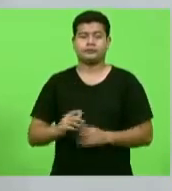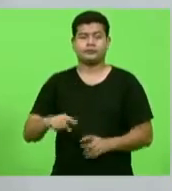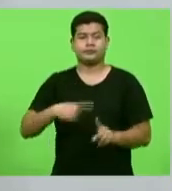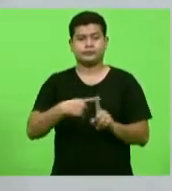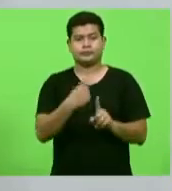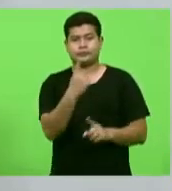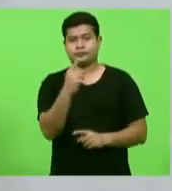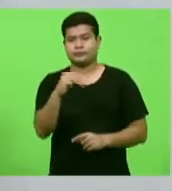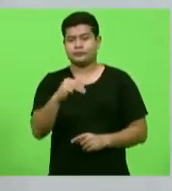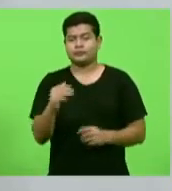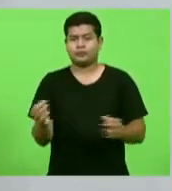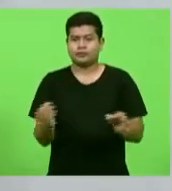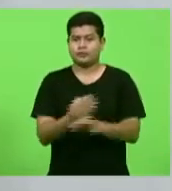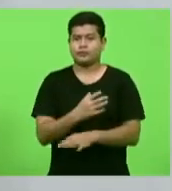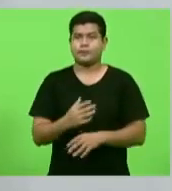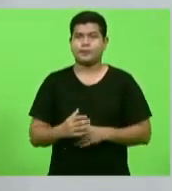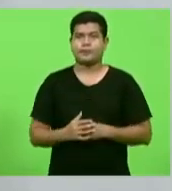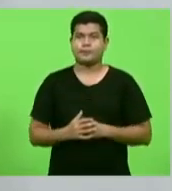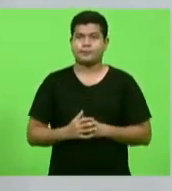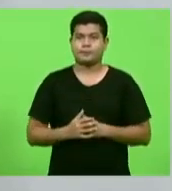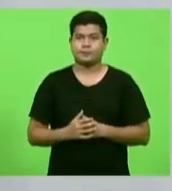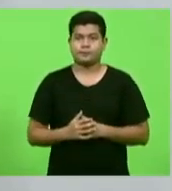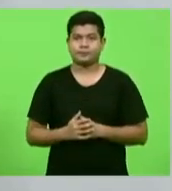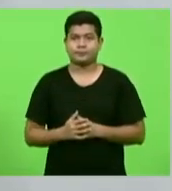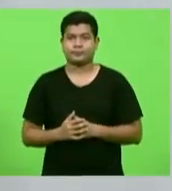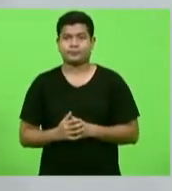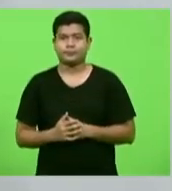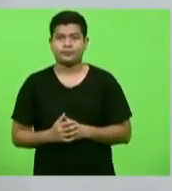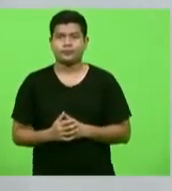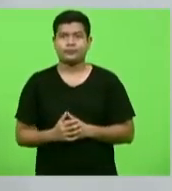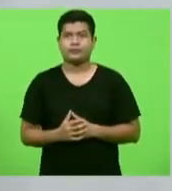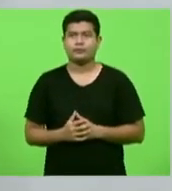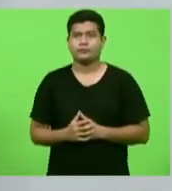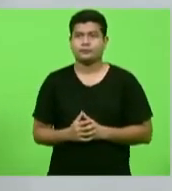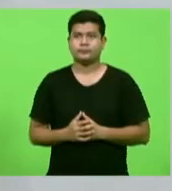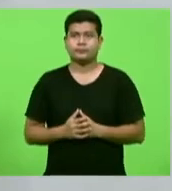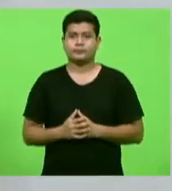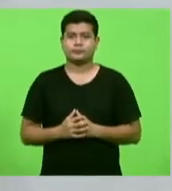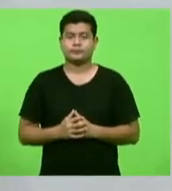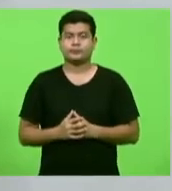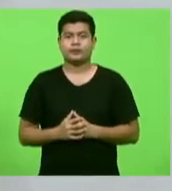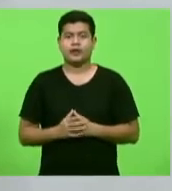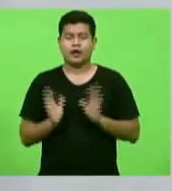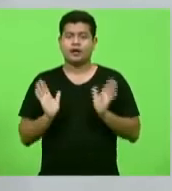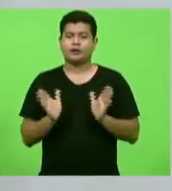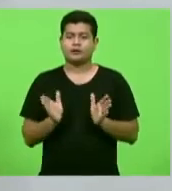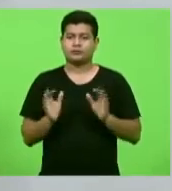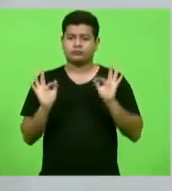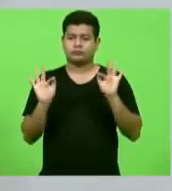minuto, deputado. Obrigado, deputado Nilson Berlanda. Já parte aqui para as nossas